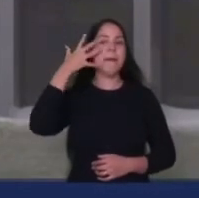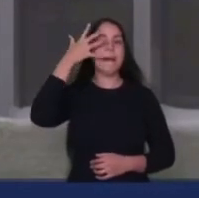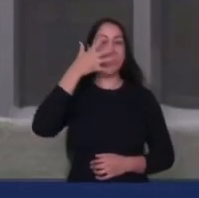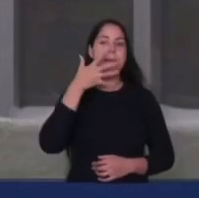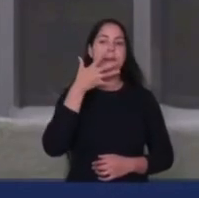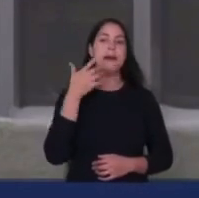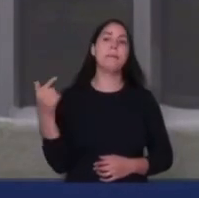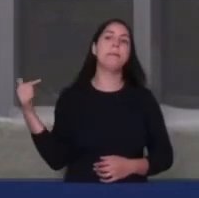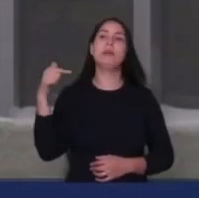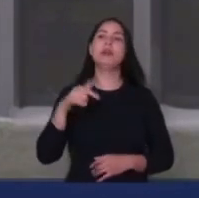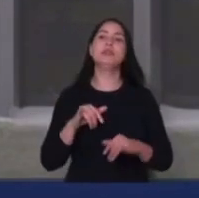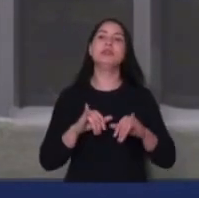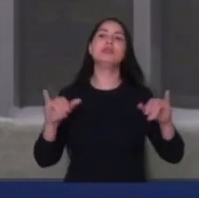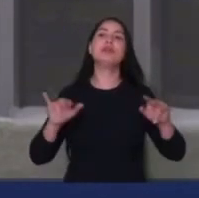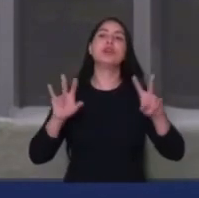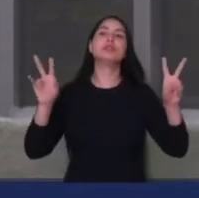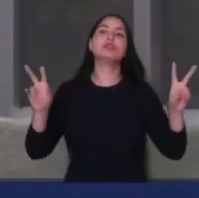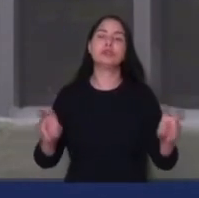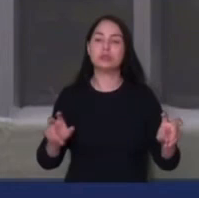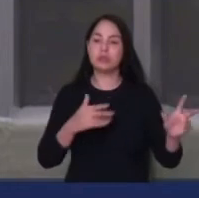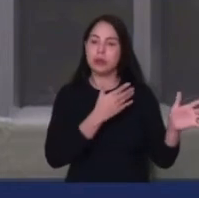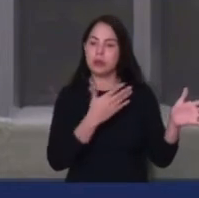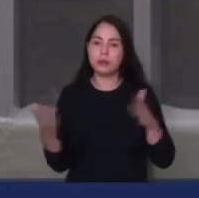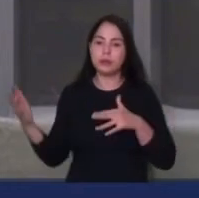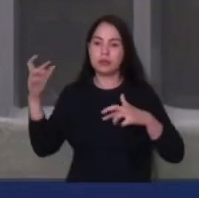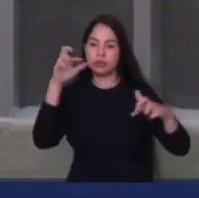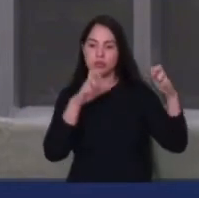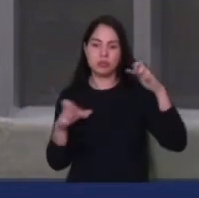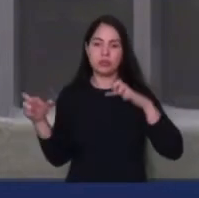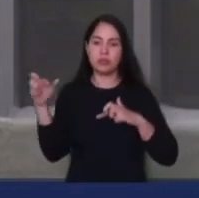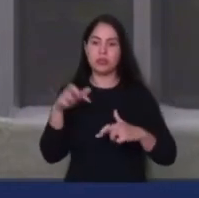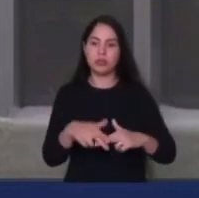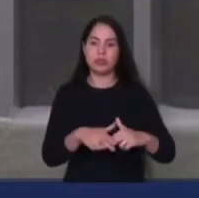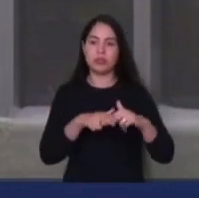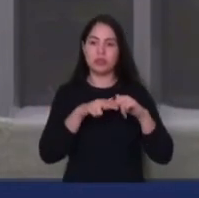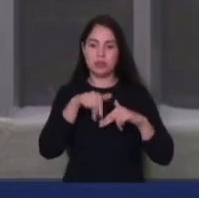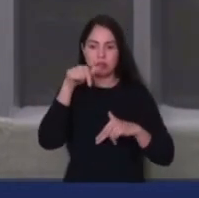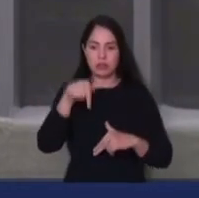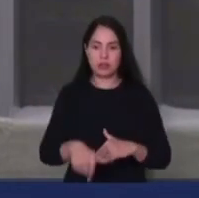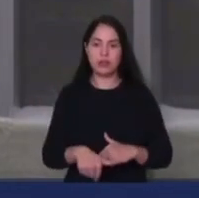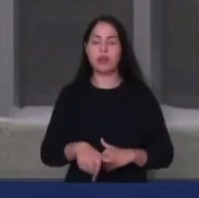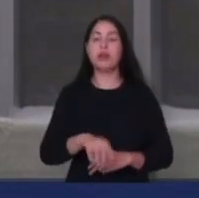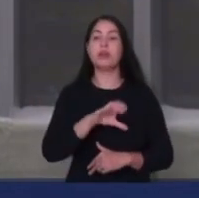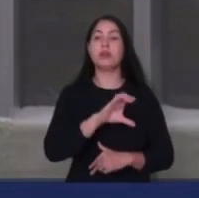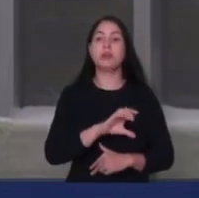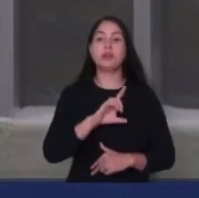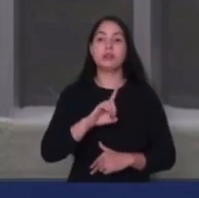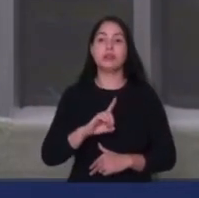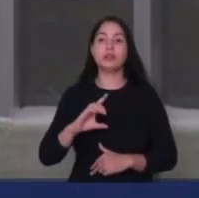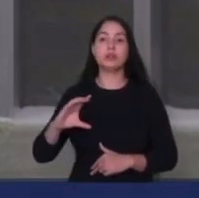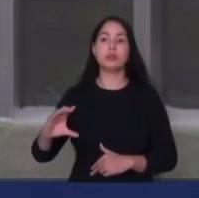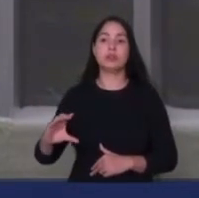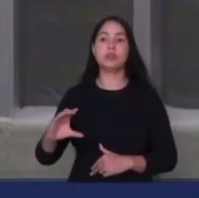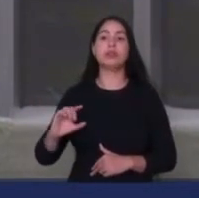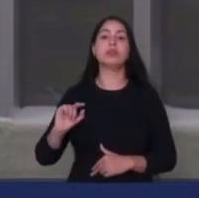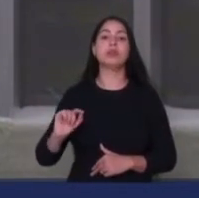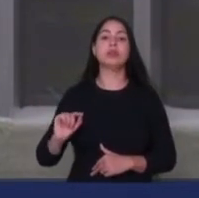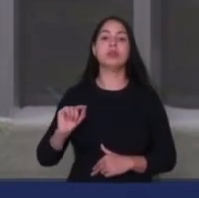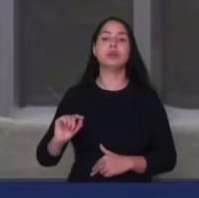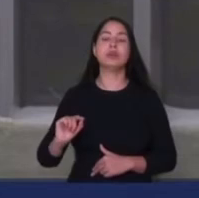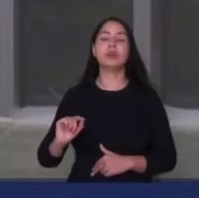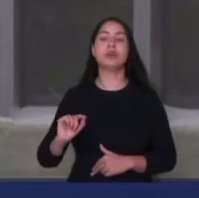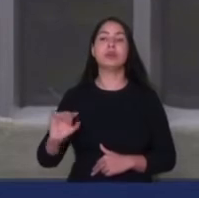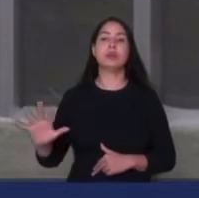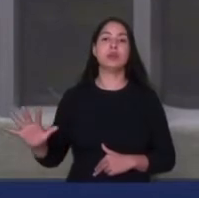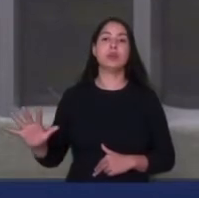o processo de investigação que a Comissão de Defesa do Consumidor desta Casa tem realizado sobre o golpe da 171